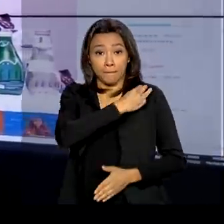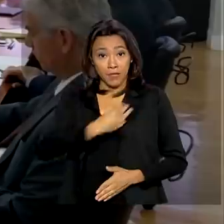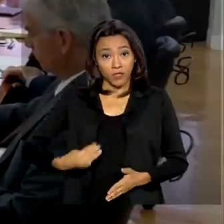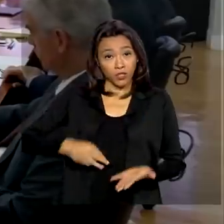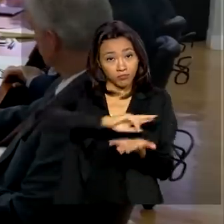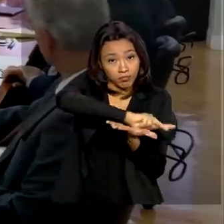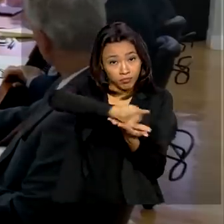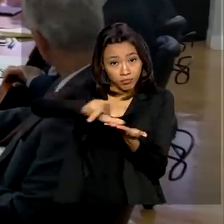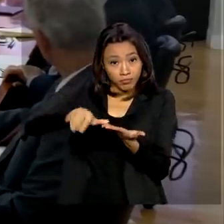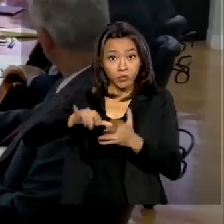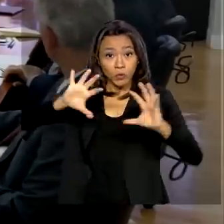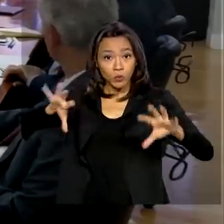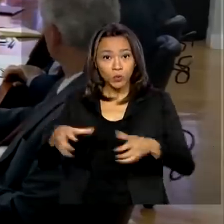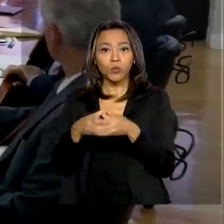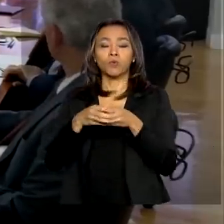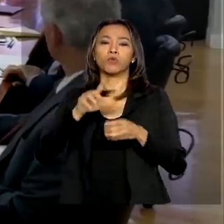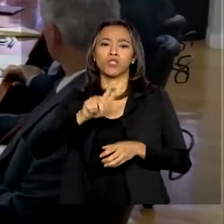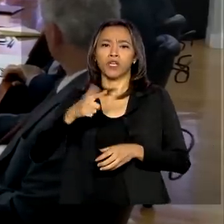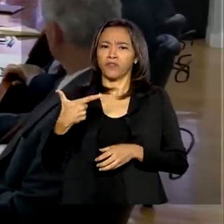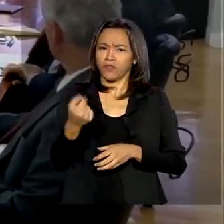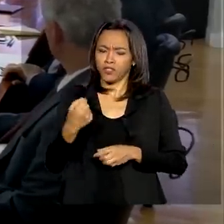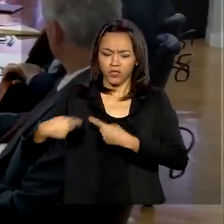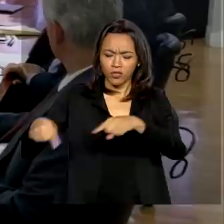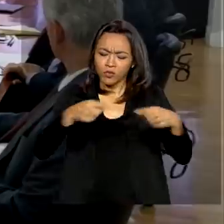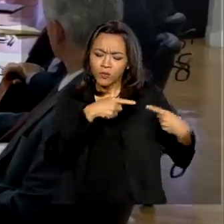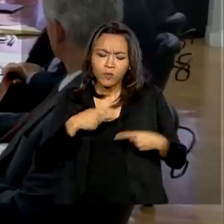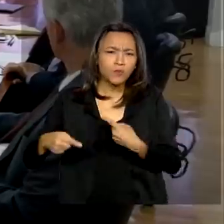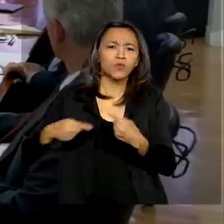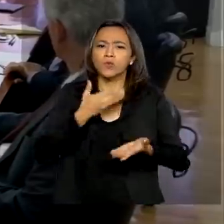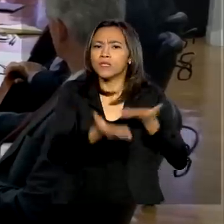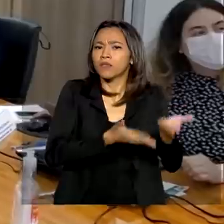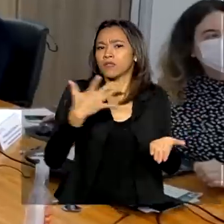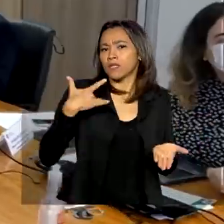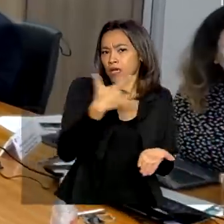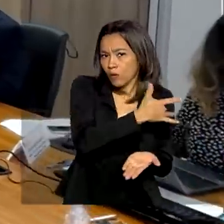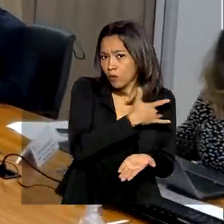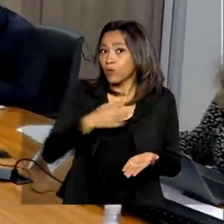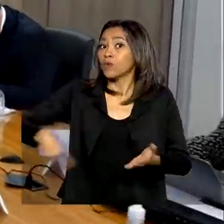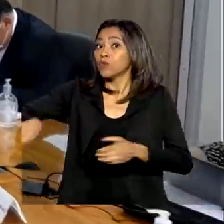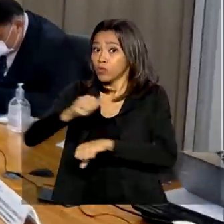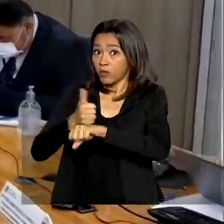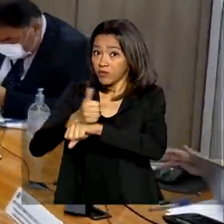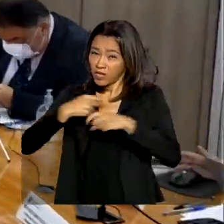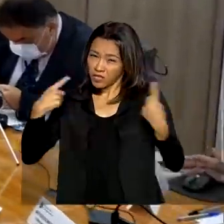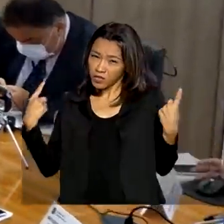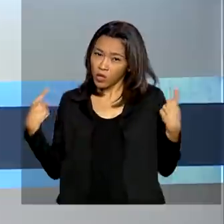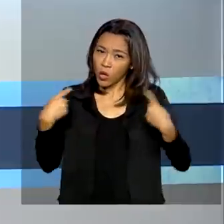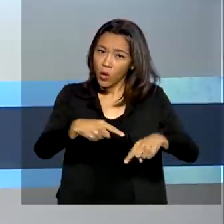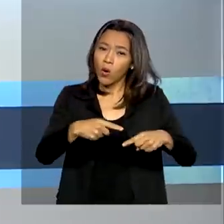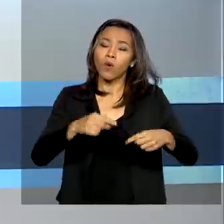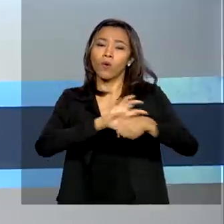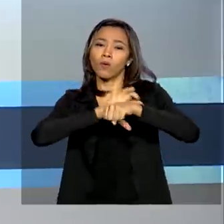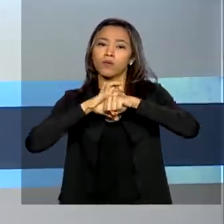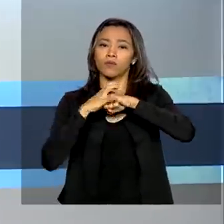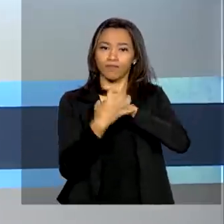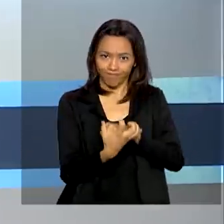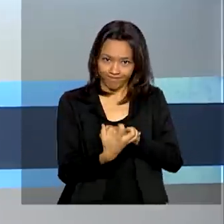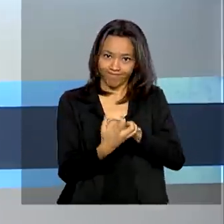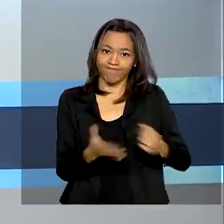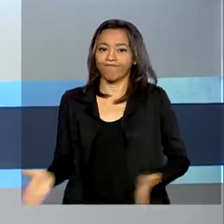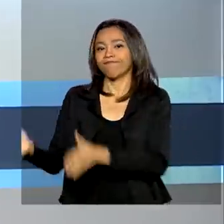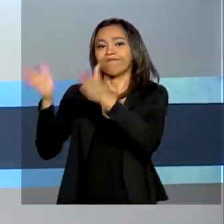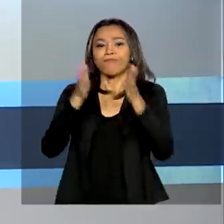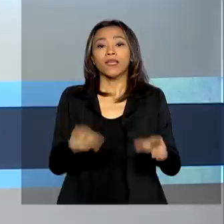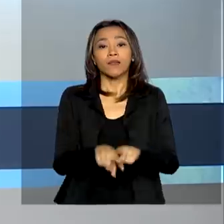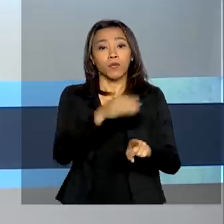discutem valorização dos serviços médicos e dos profissionais no combate à pandemia do coronavírus. E veja também,